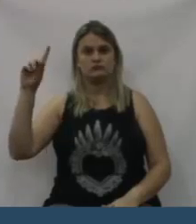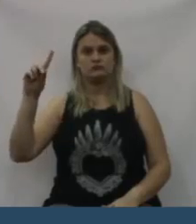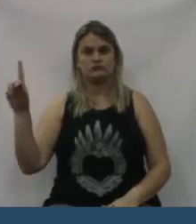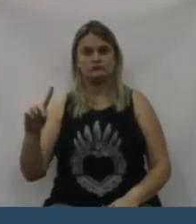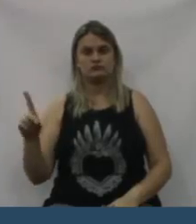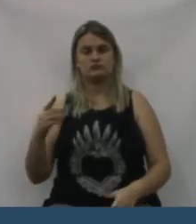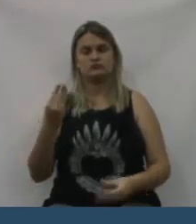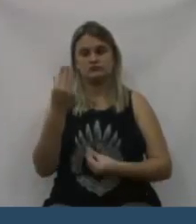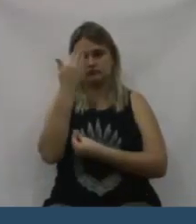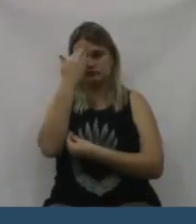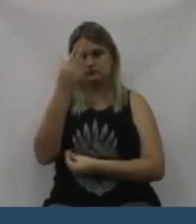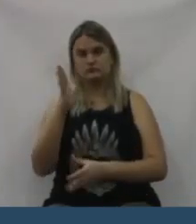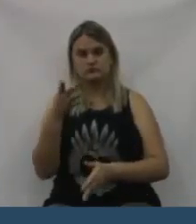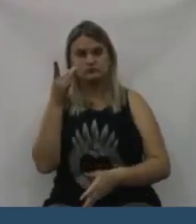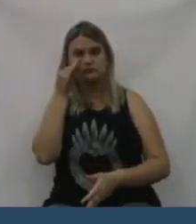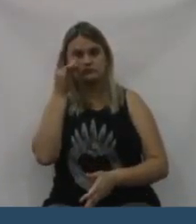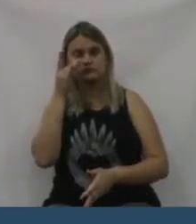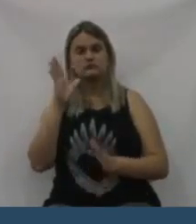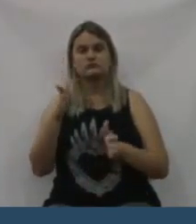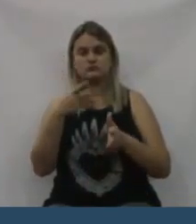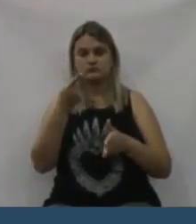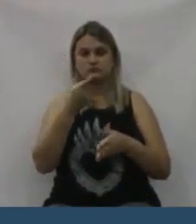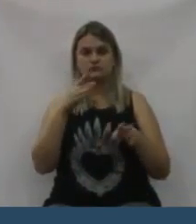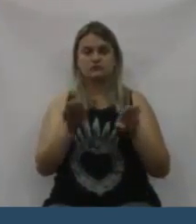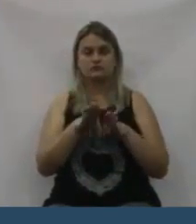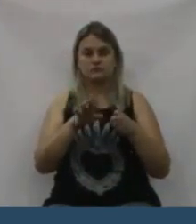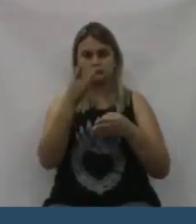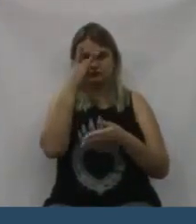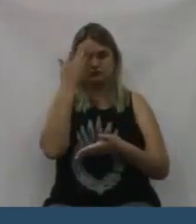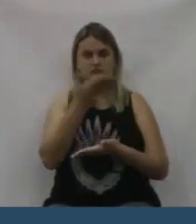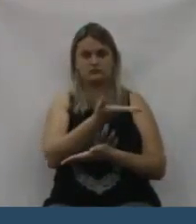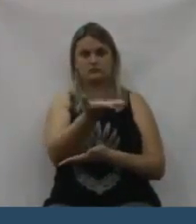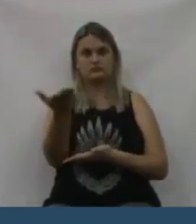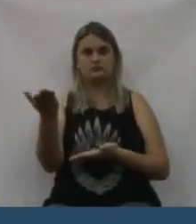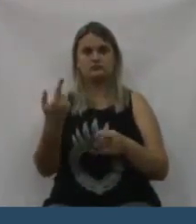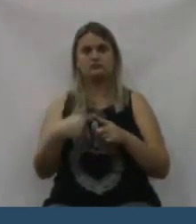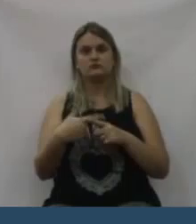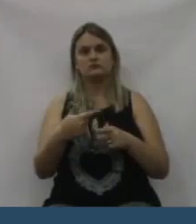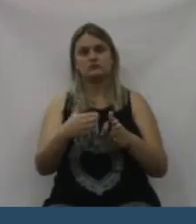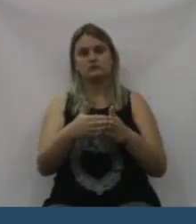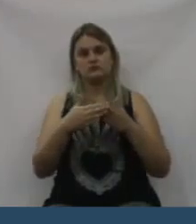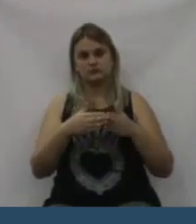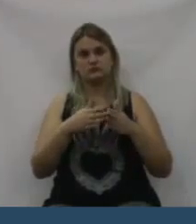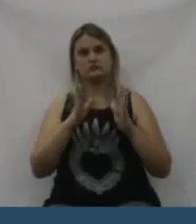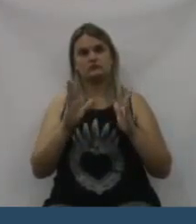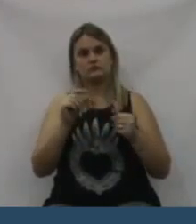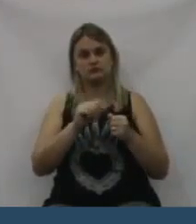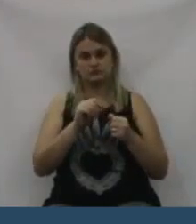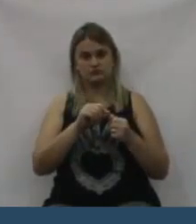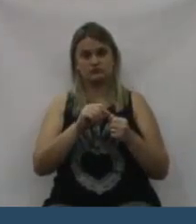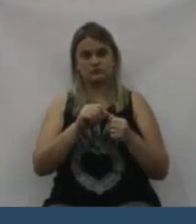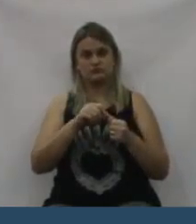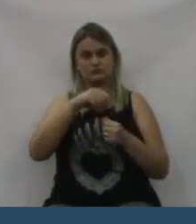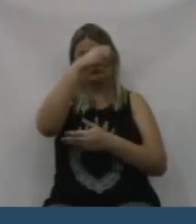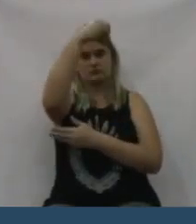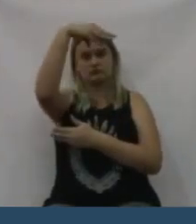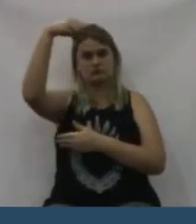na palavra livre, gostaria de transmitir ao Executivo Municipal